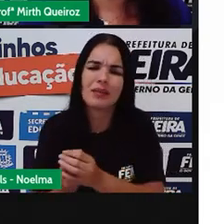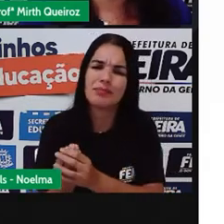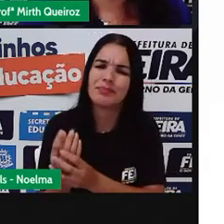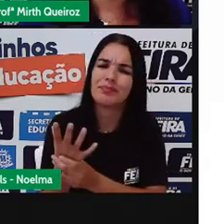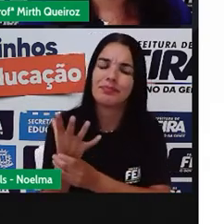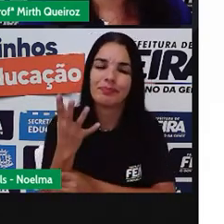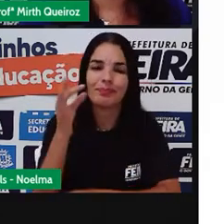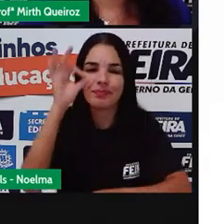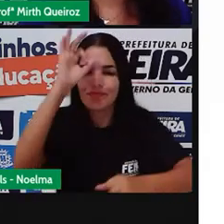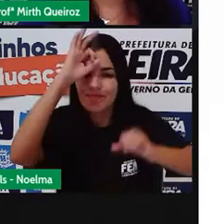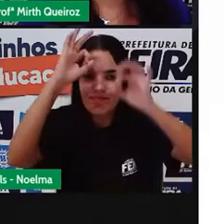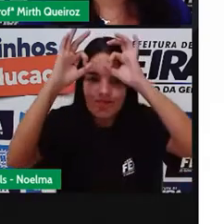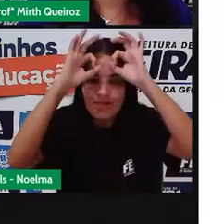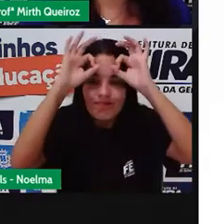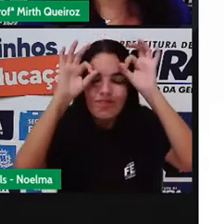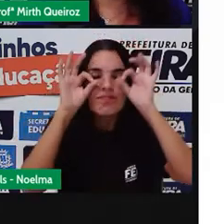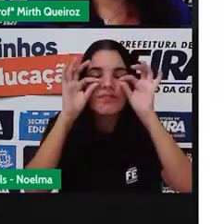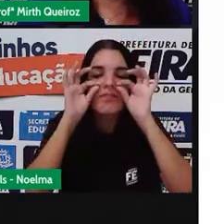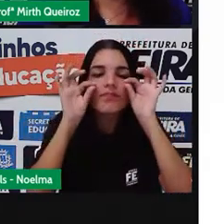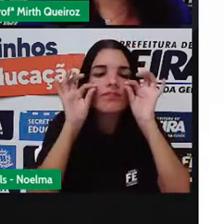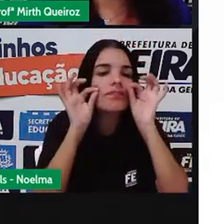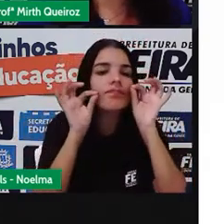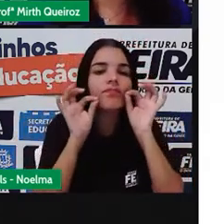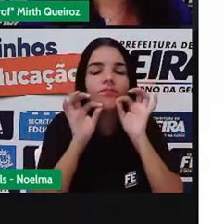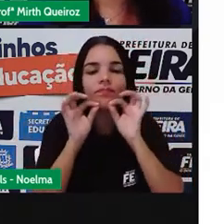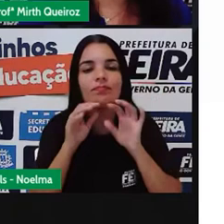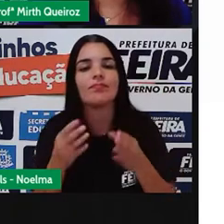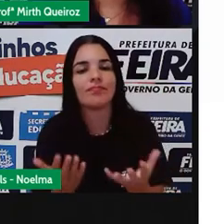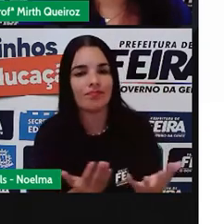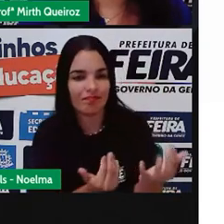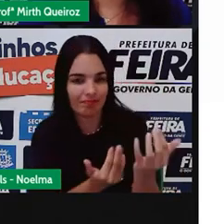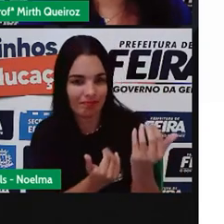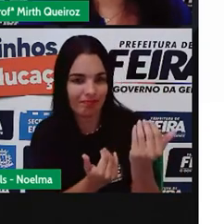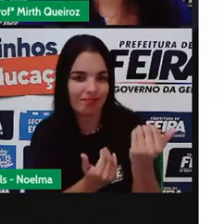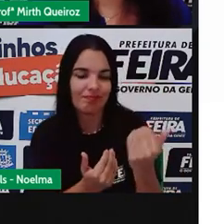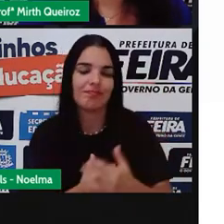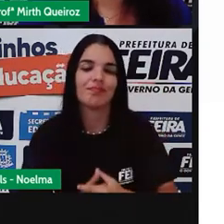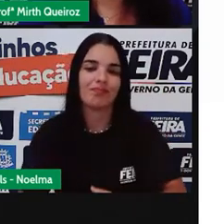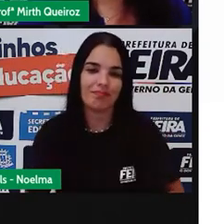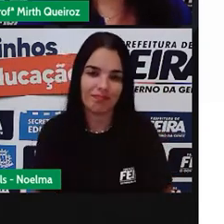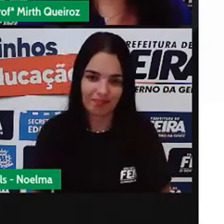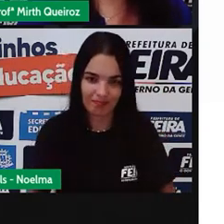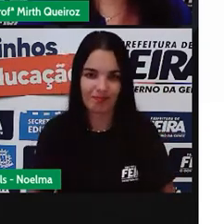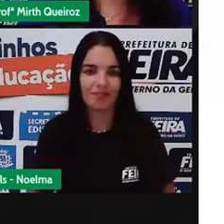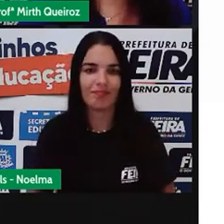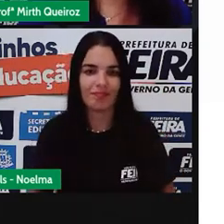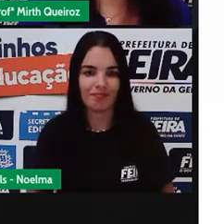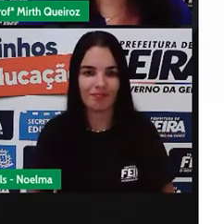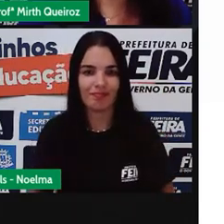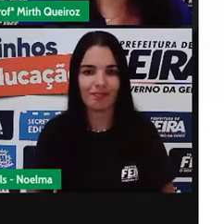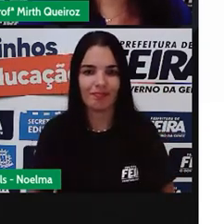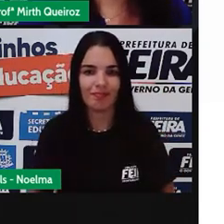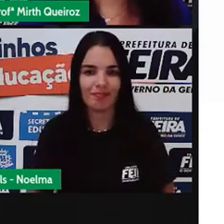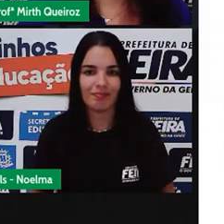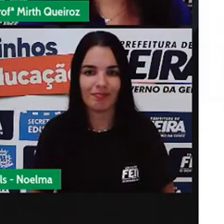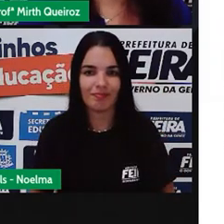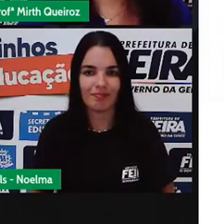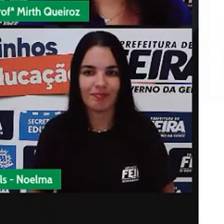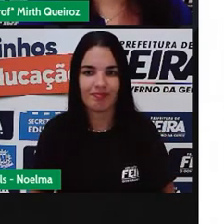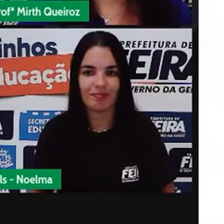acontece no período da adolescência, né? No período de puberdade.